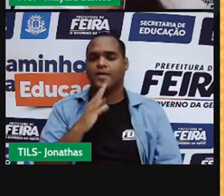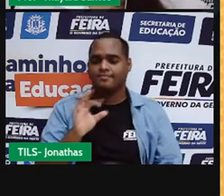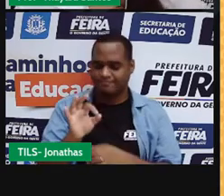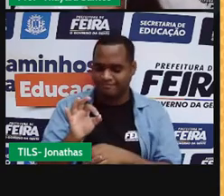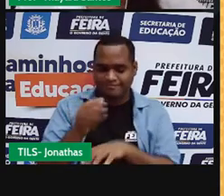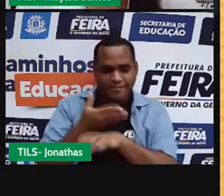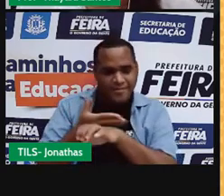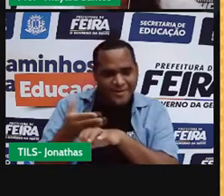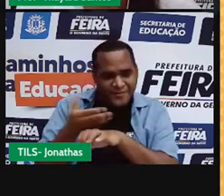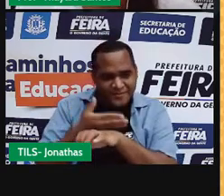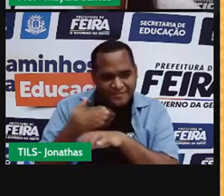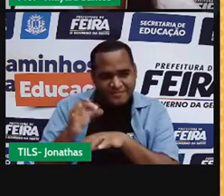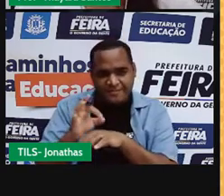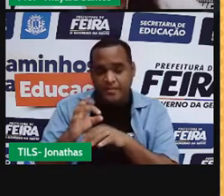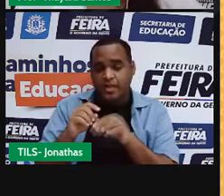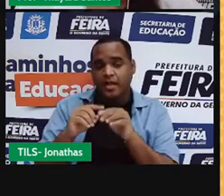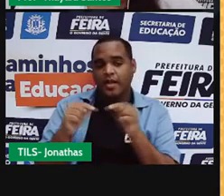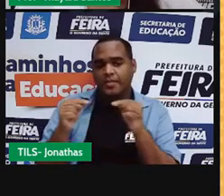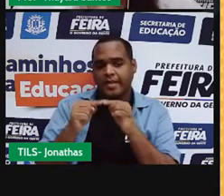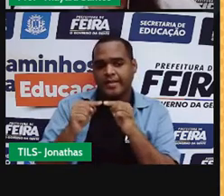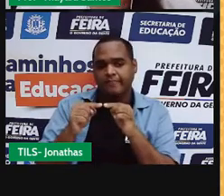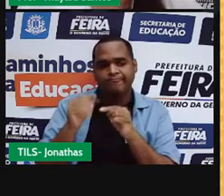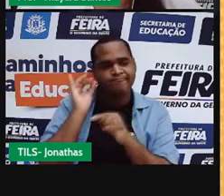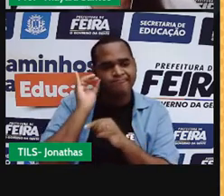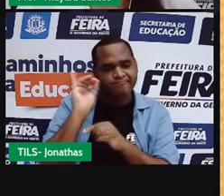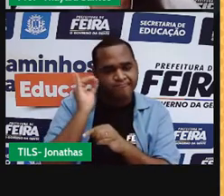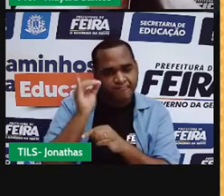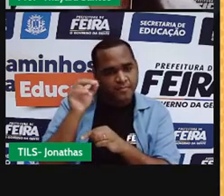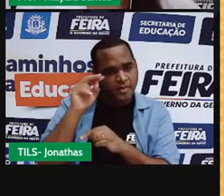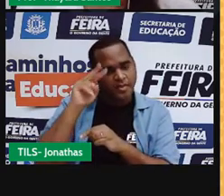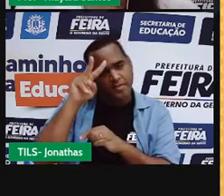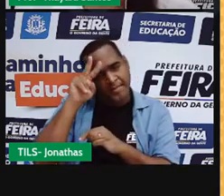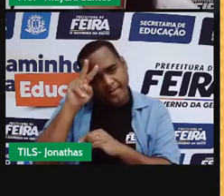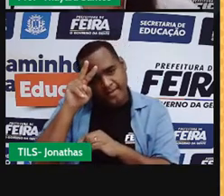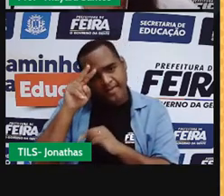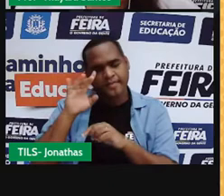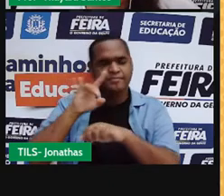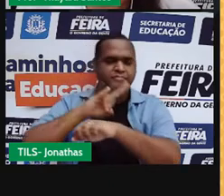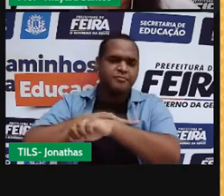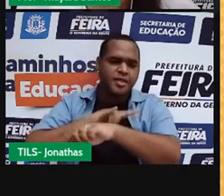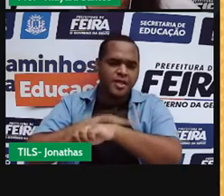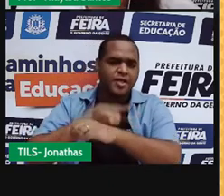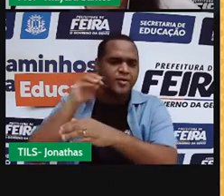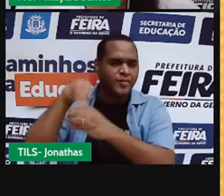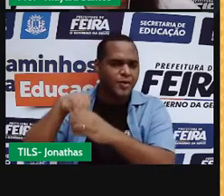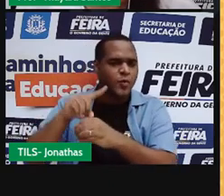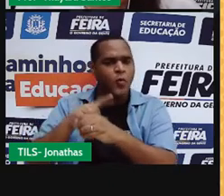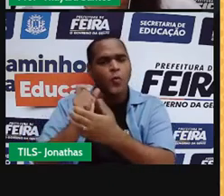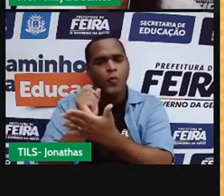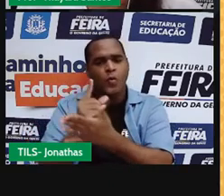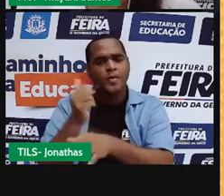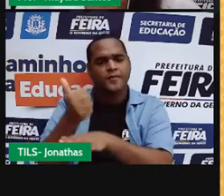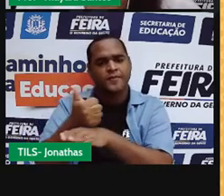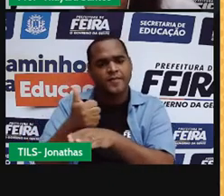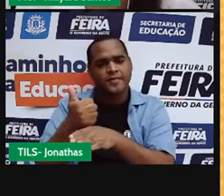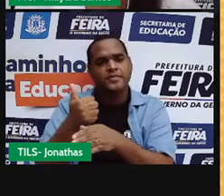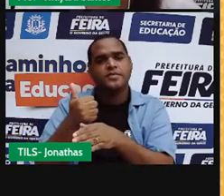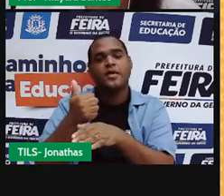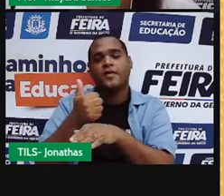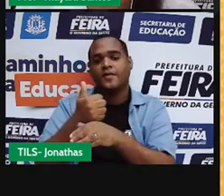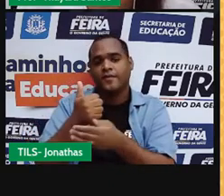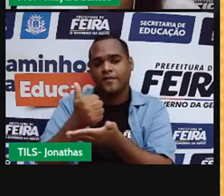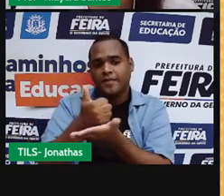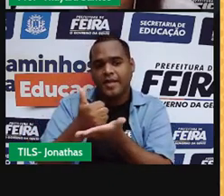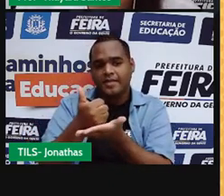mas ele é muito utilizado. A gente compra ele nos supermercados ou na farmácia, até vende também. A gente compra ele